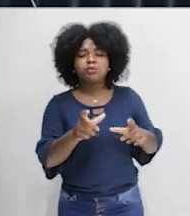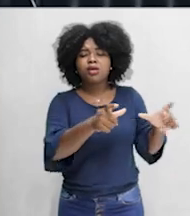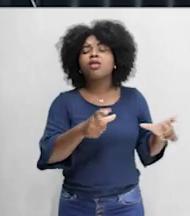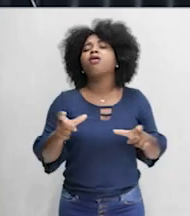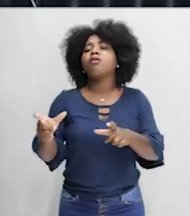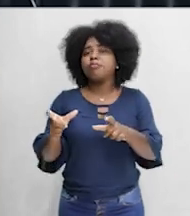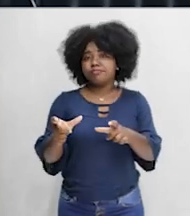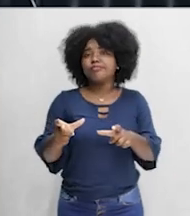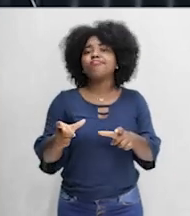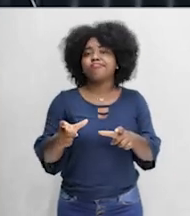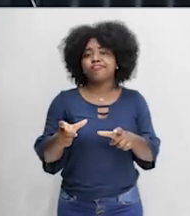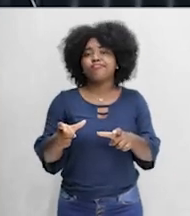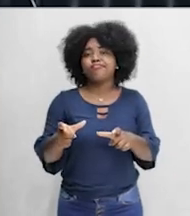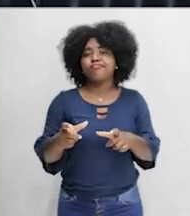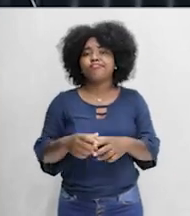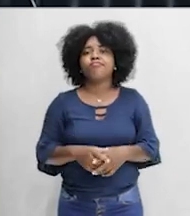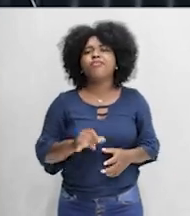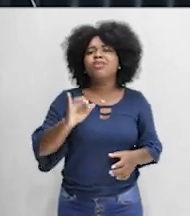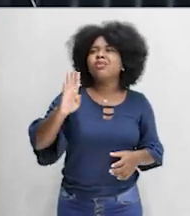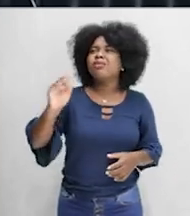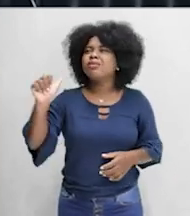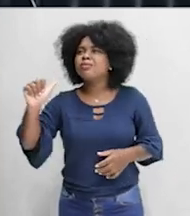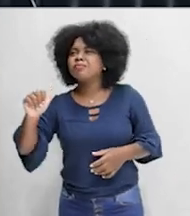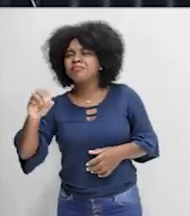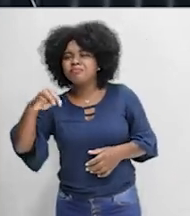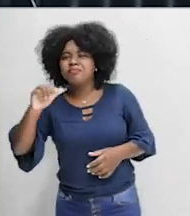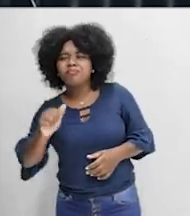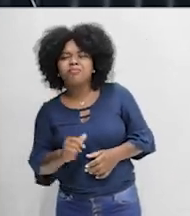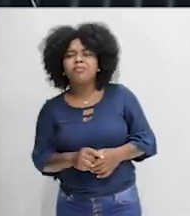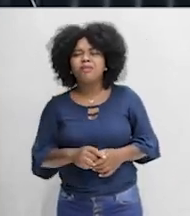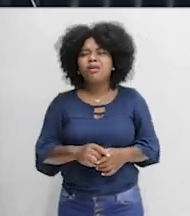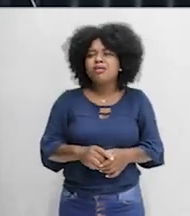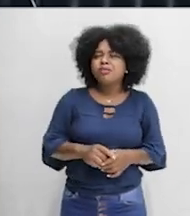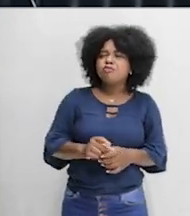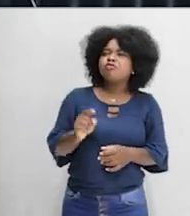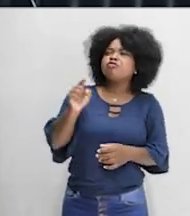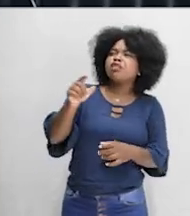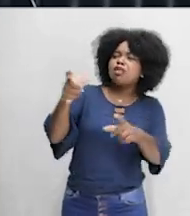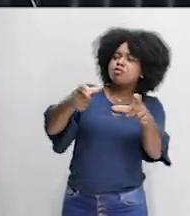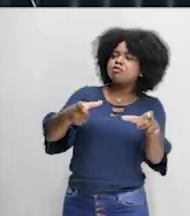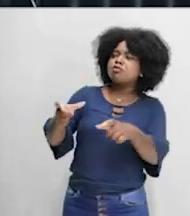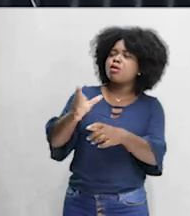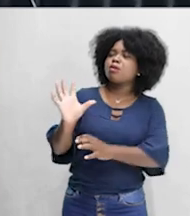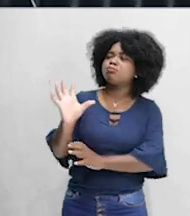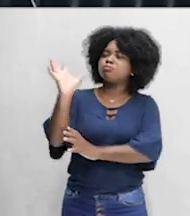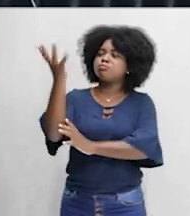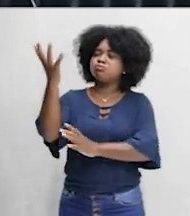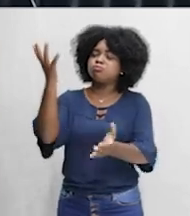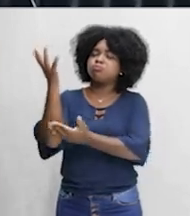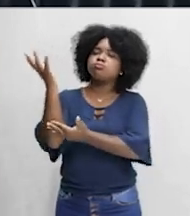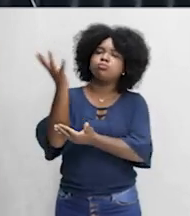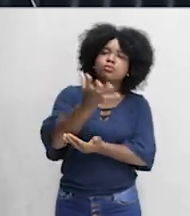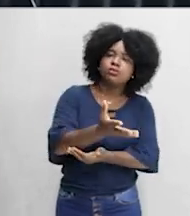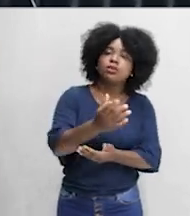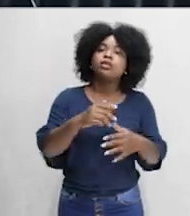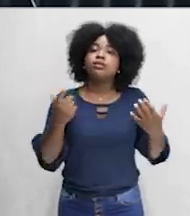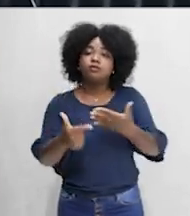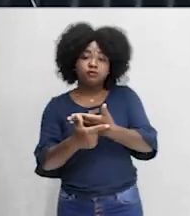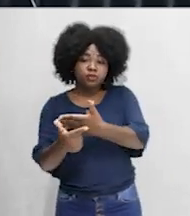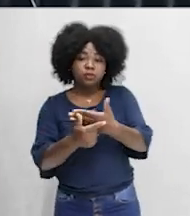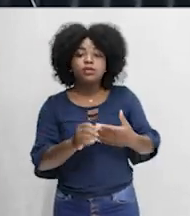desmatando. O IBAMA lá foi lá aplicar, por exemplo, medidas de conscientização ambiental. Tudo isso é função do IBAMA. E o